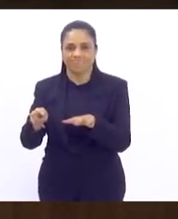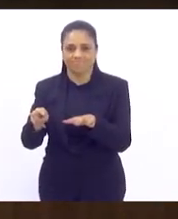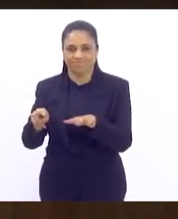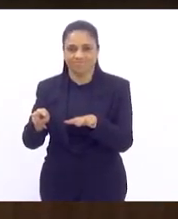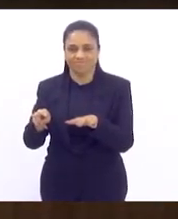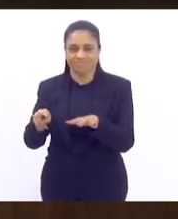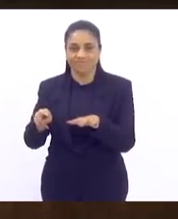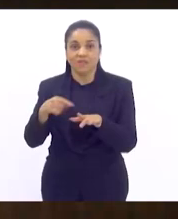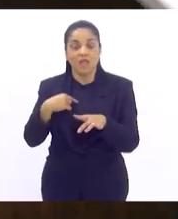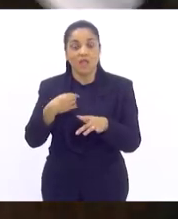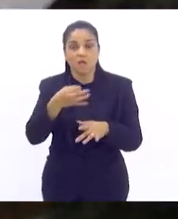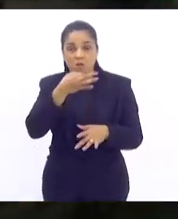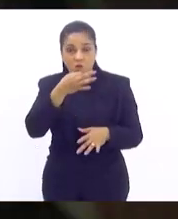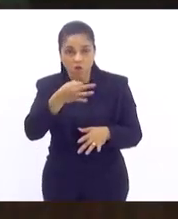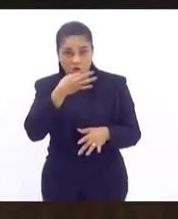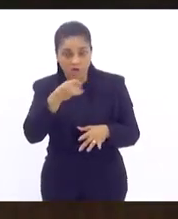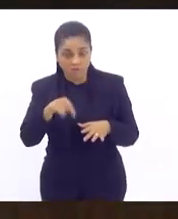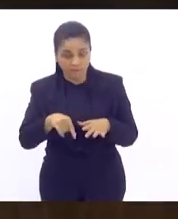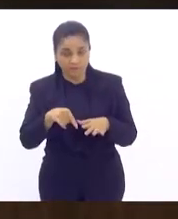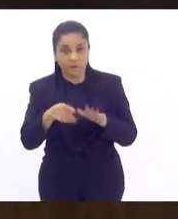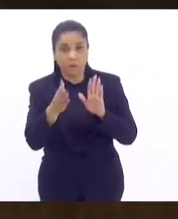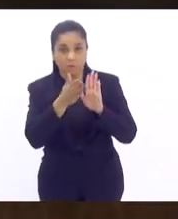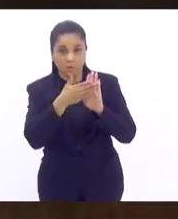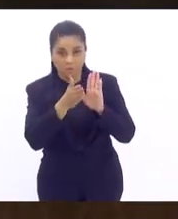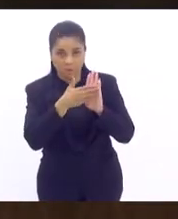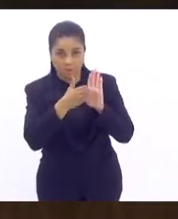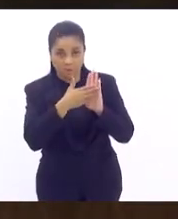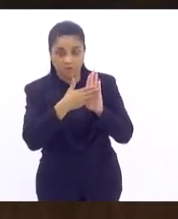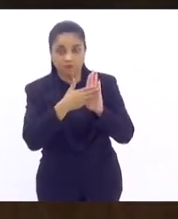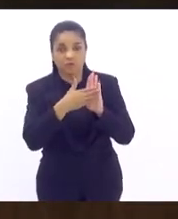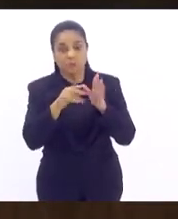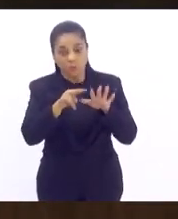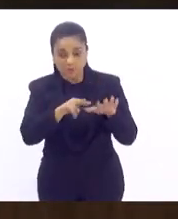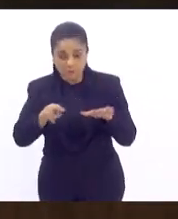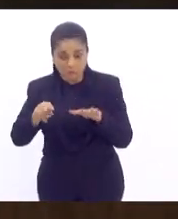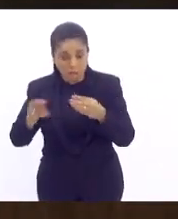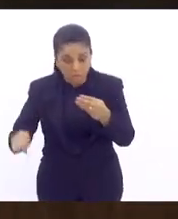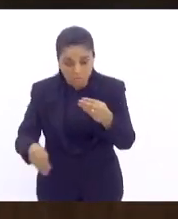propondo é que essa semana seja incorporada ao que já existe.